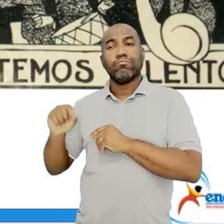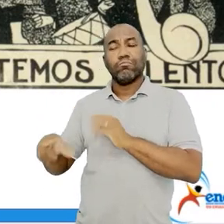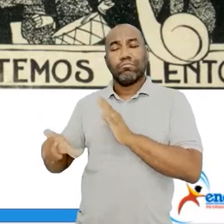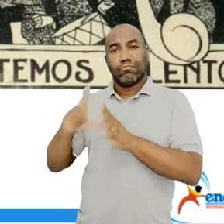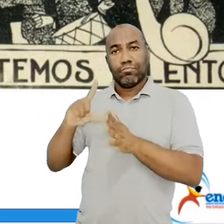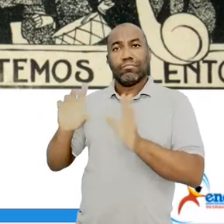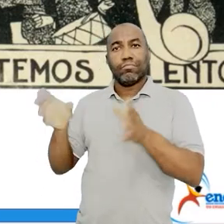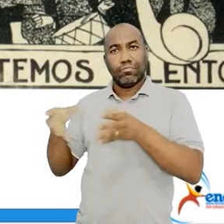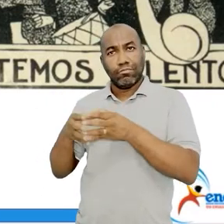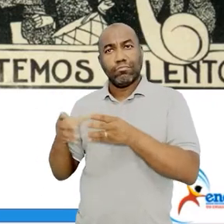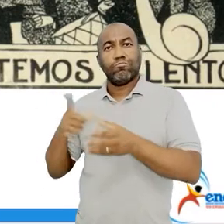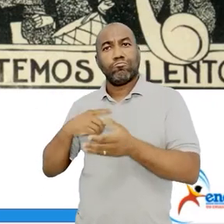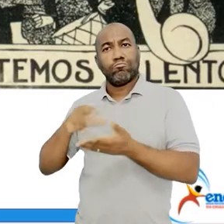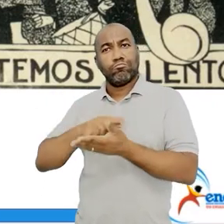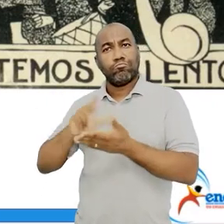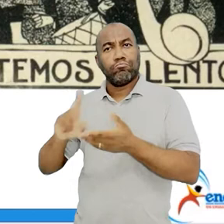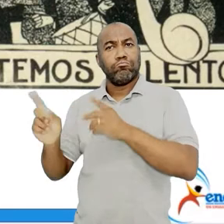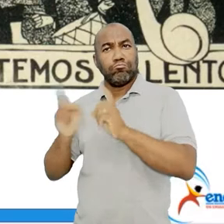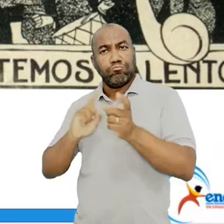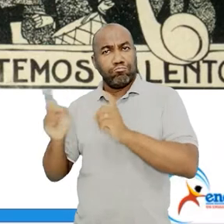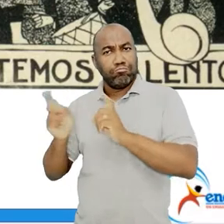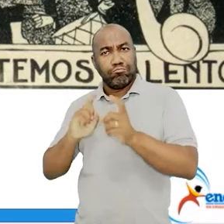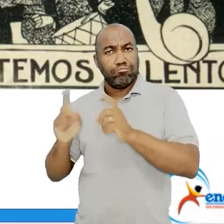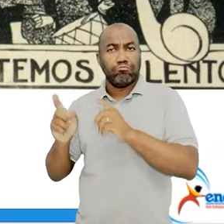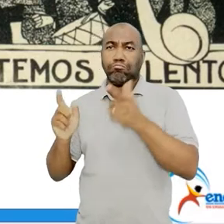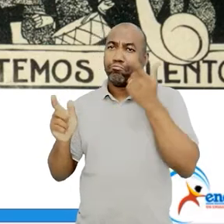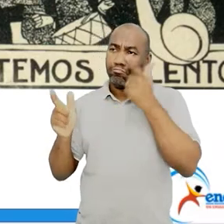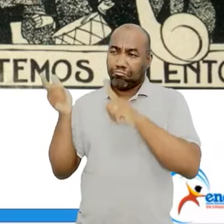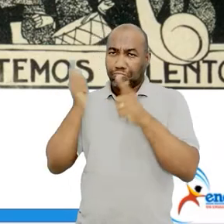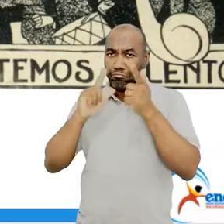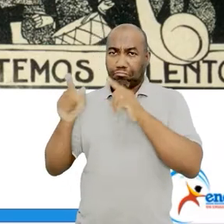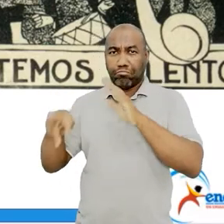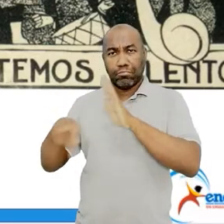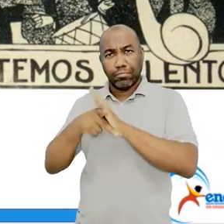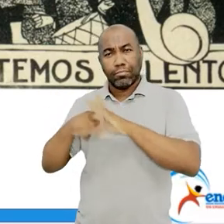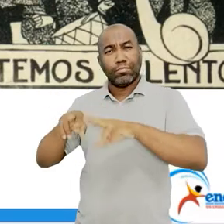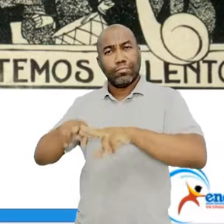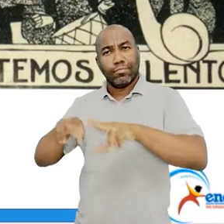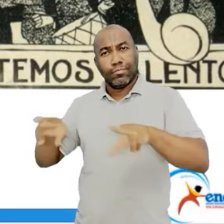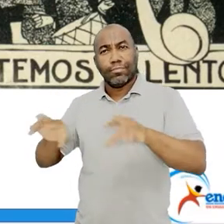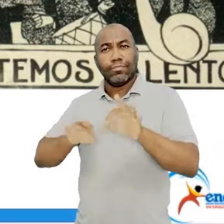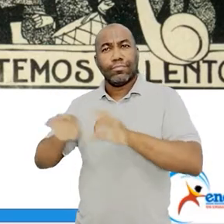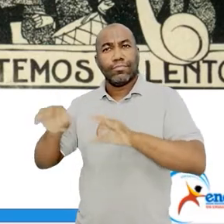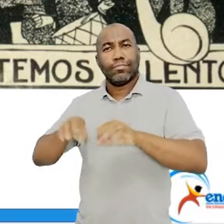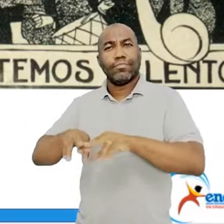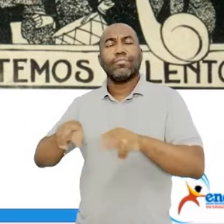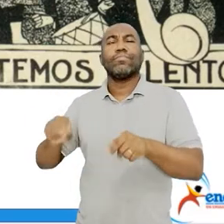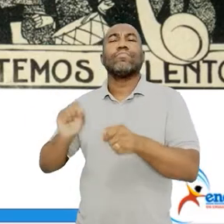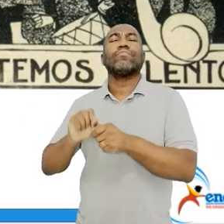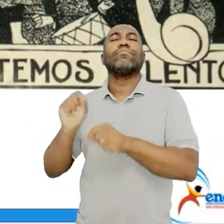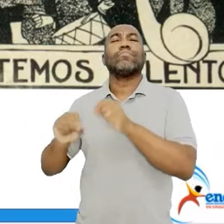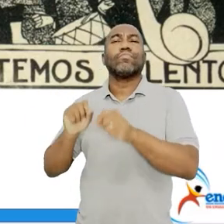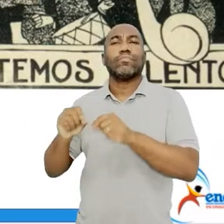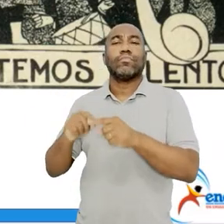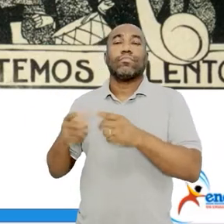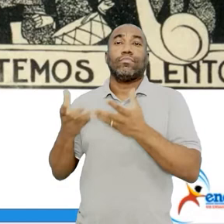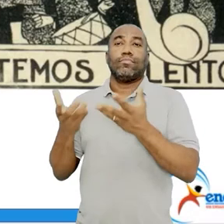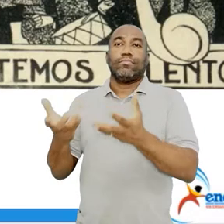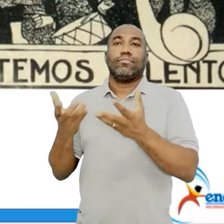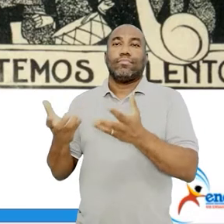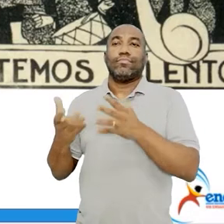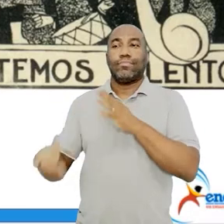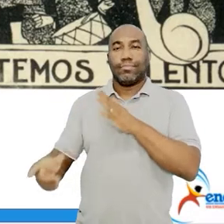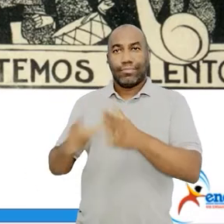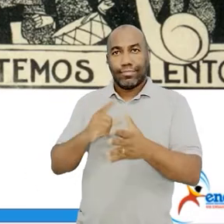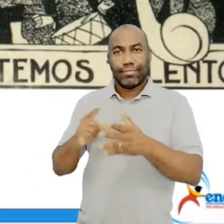mais forte do que nunca essa necessidade de romper com as suas raízes e de não apresentar preferencialmente